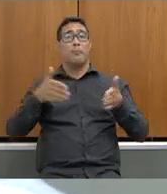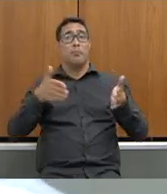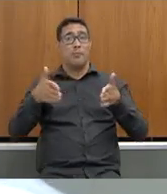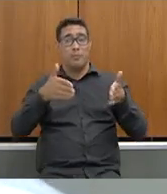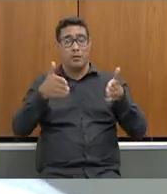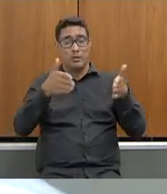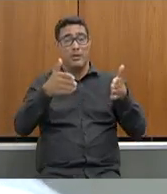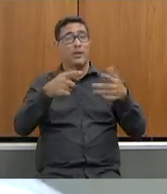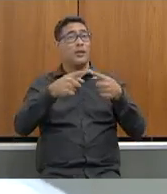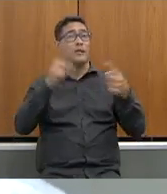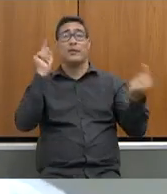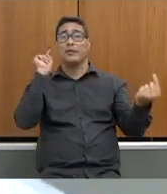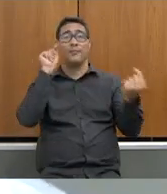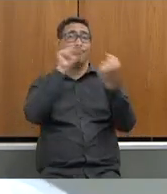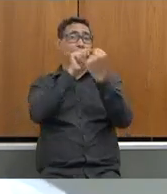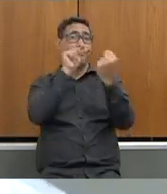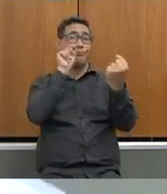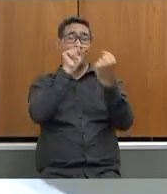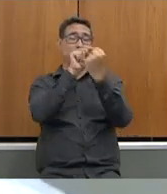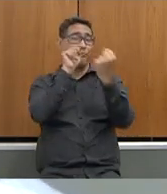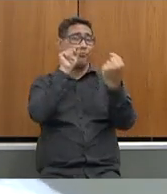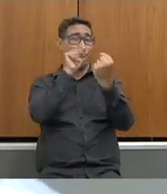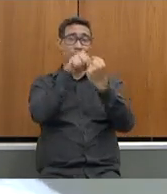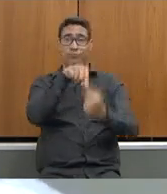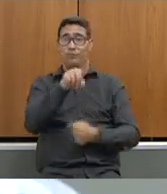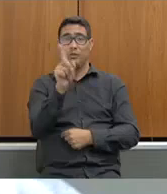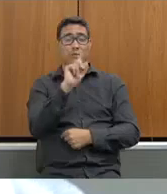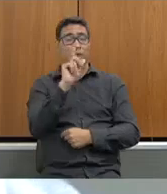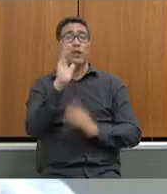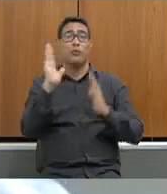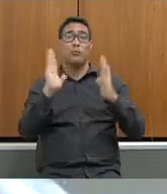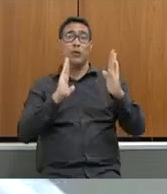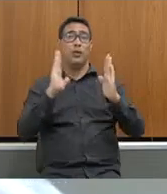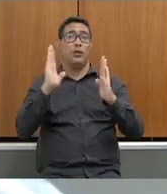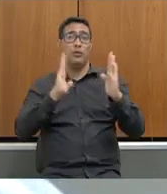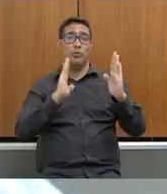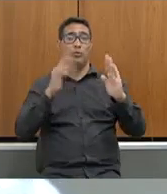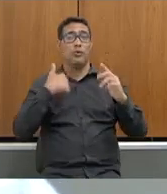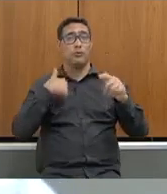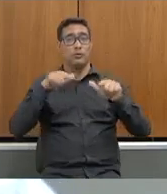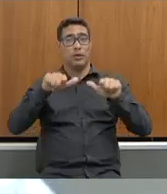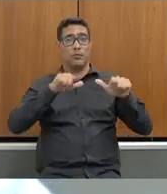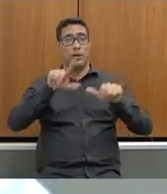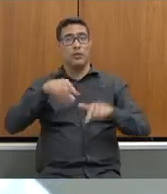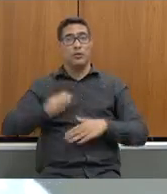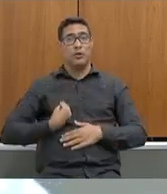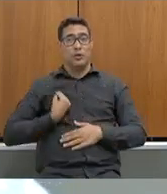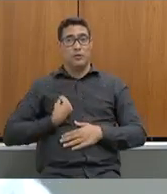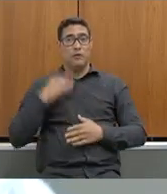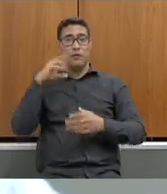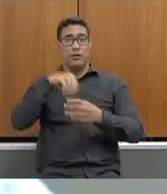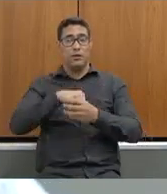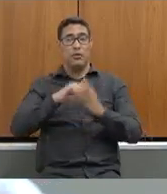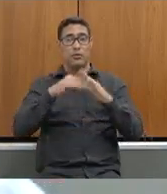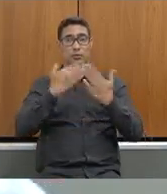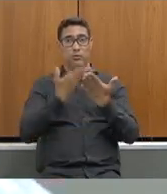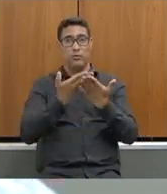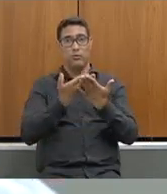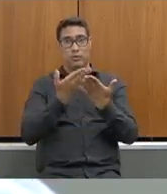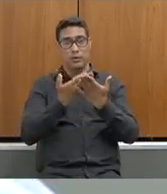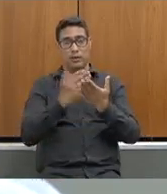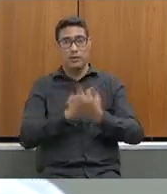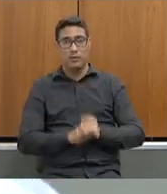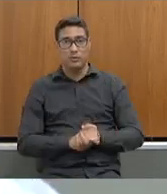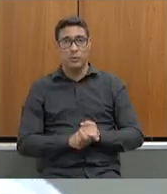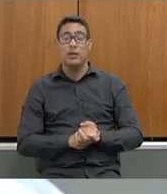não contempla o período que o trabalhador vive dentro do estado então nós temos os trabalhadores